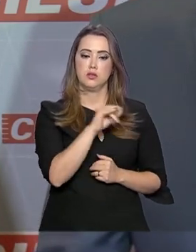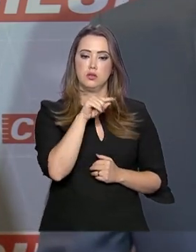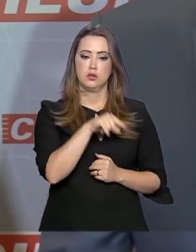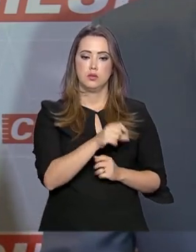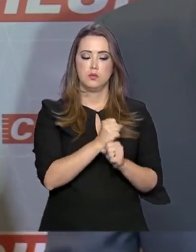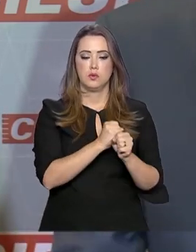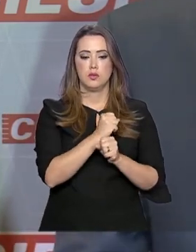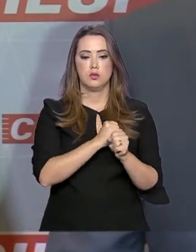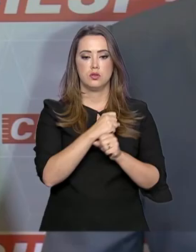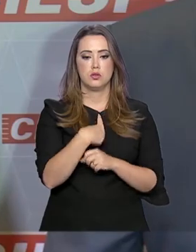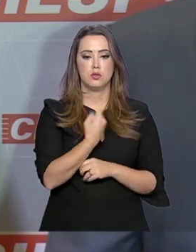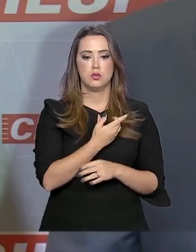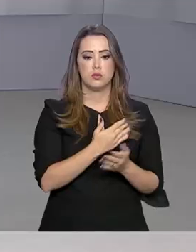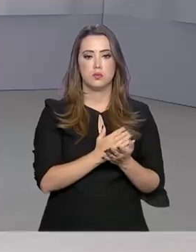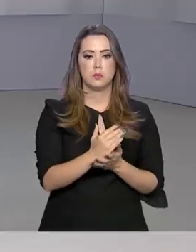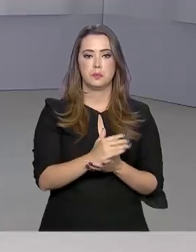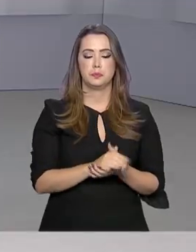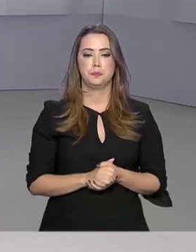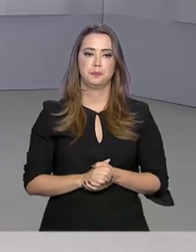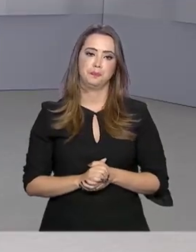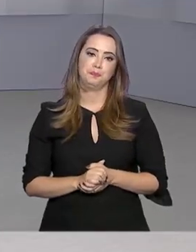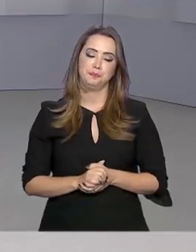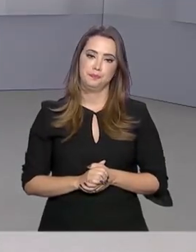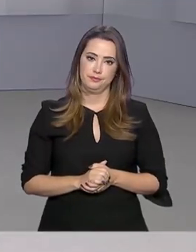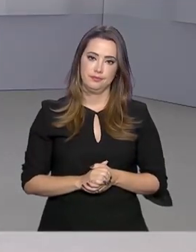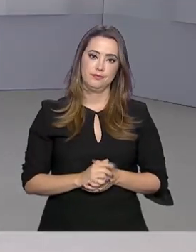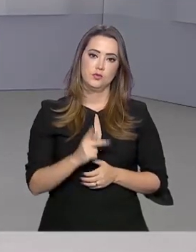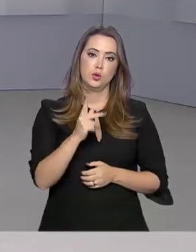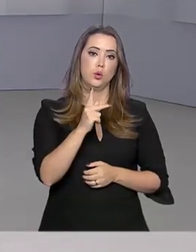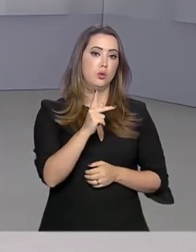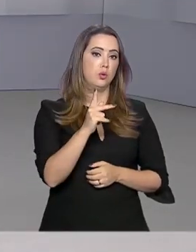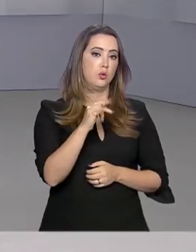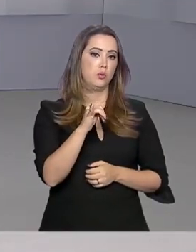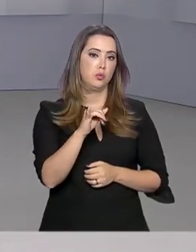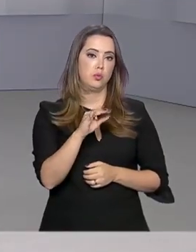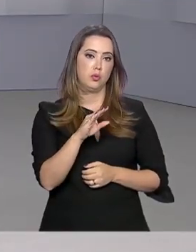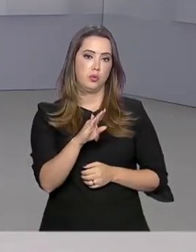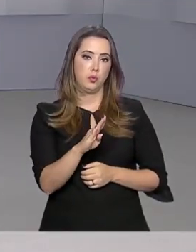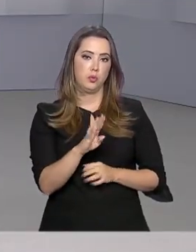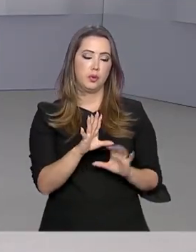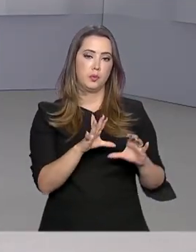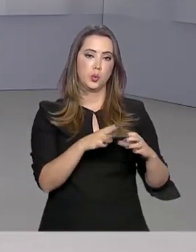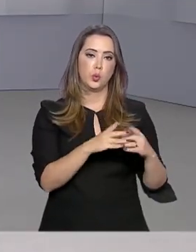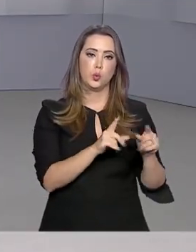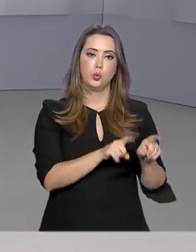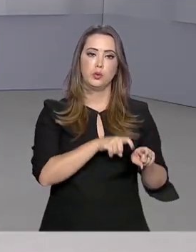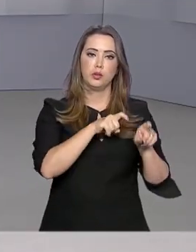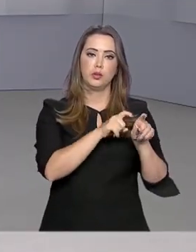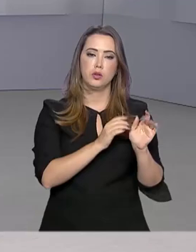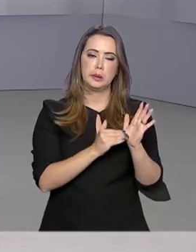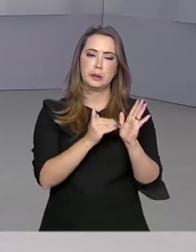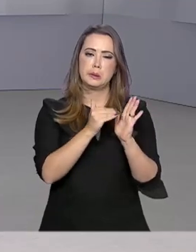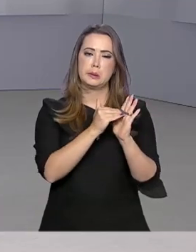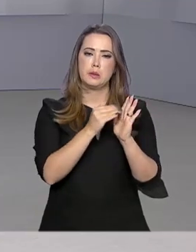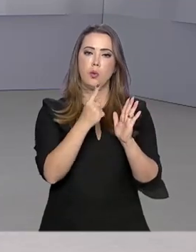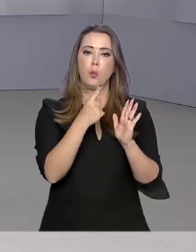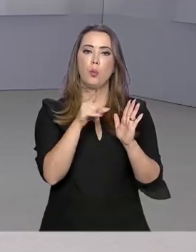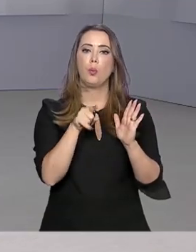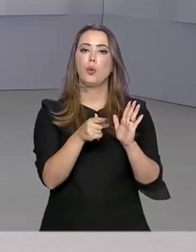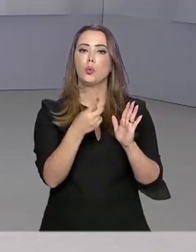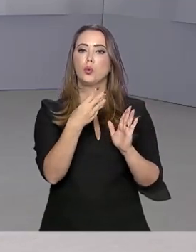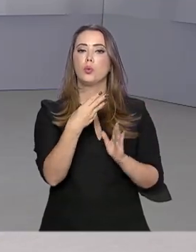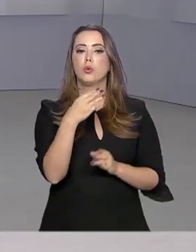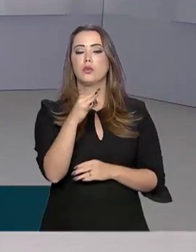ano que nós estamos começando. O Produto Interno Bruto, PIB, do setor agropecuário cresceu 1,3